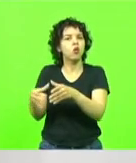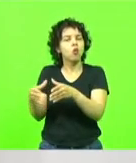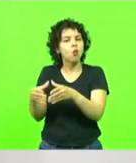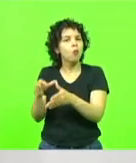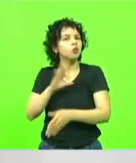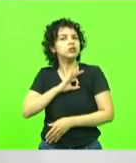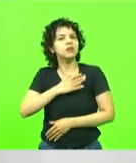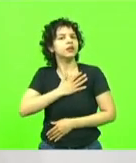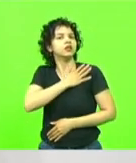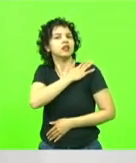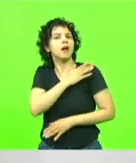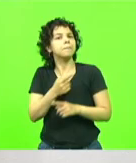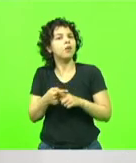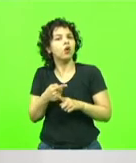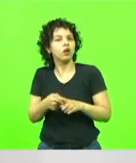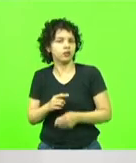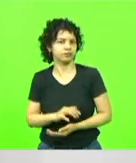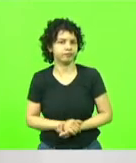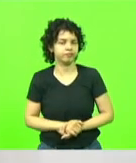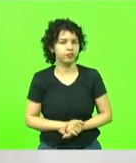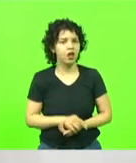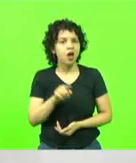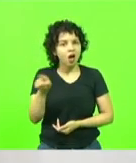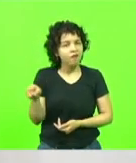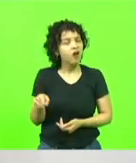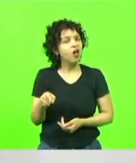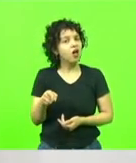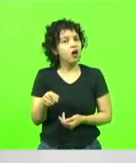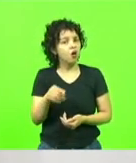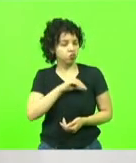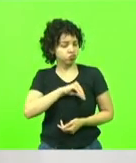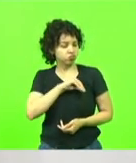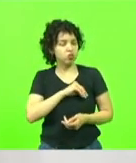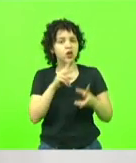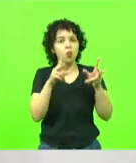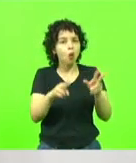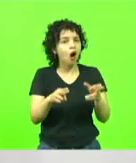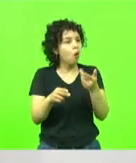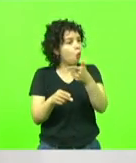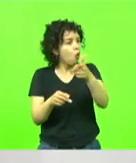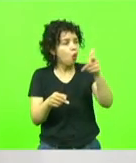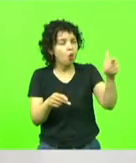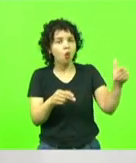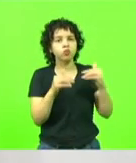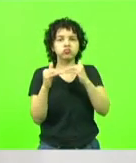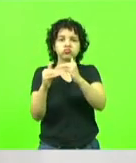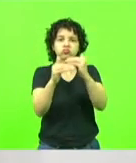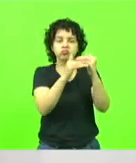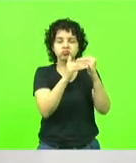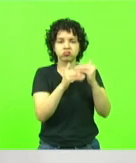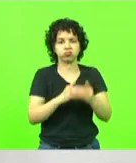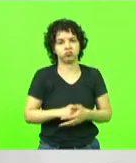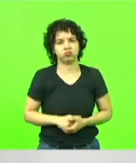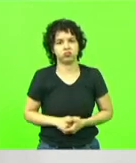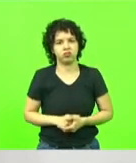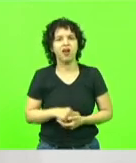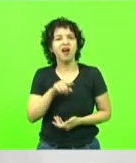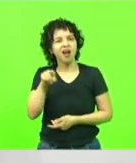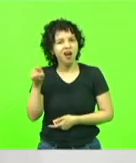estaduais, sem citar os mesmos subsídios que as outras classes da segurança pública recebem. Note-se aí a má fé